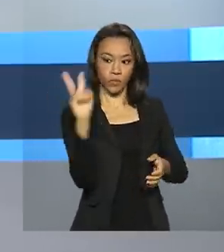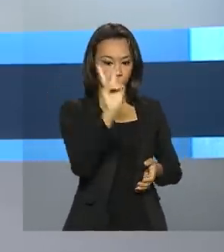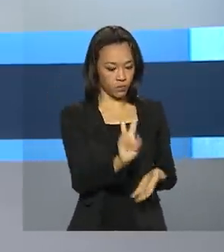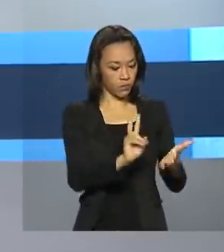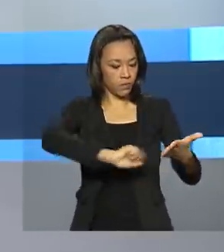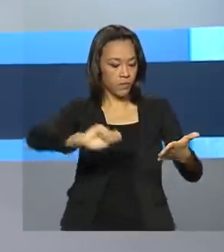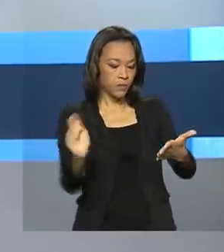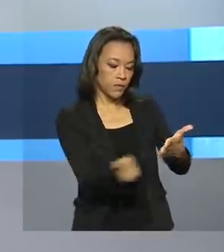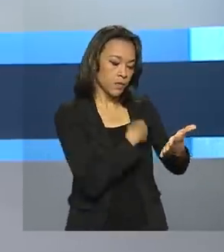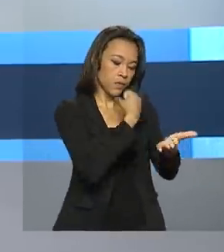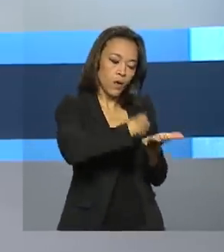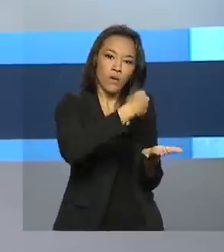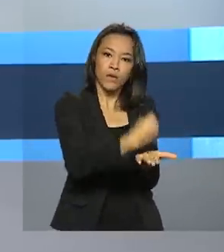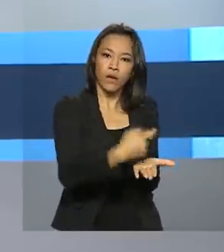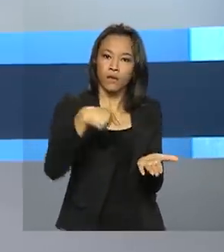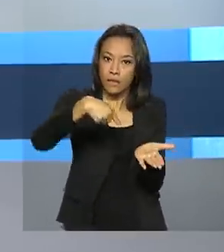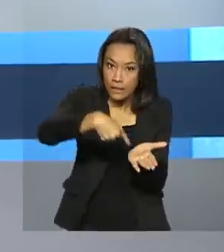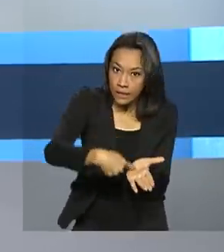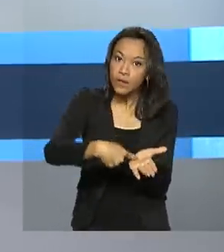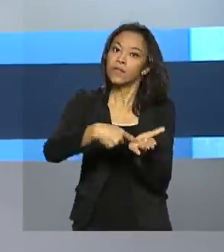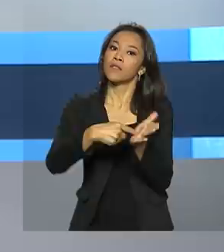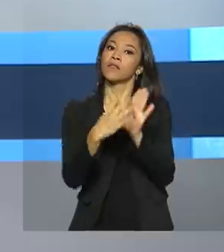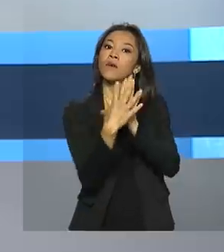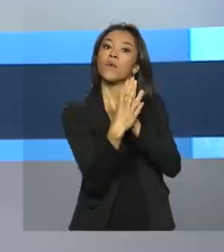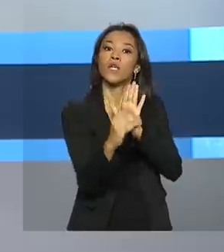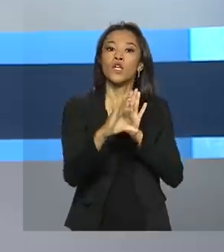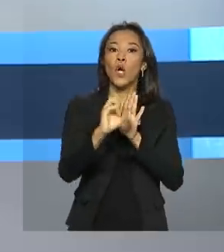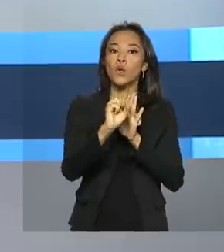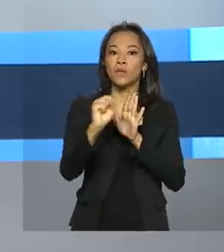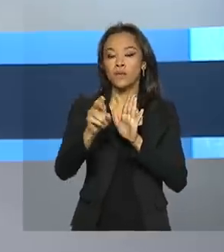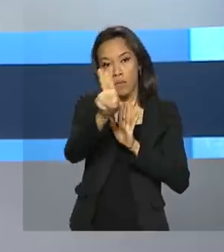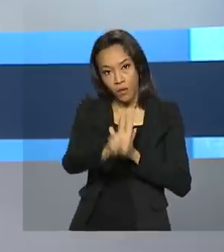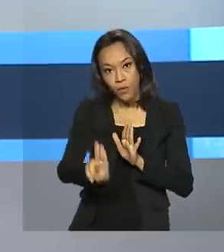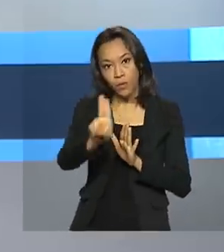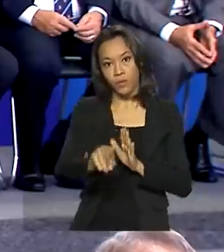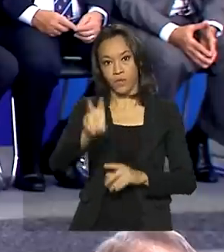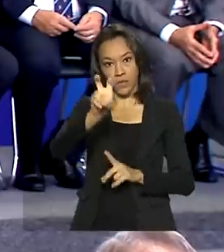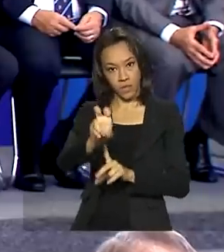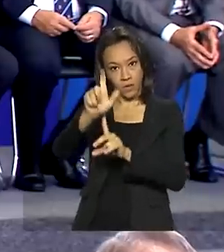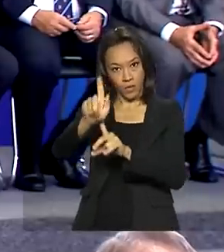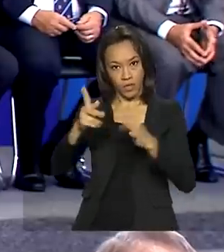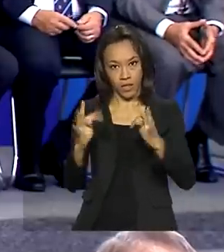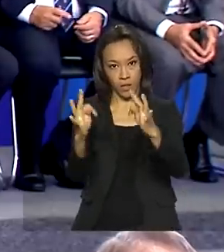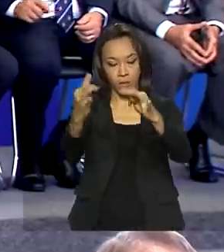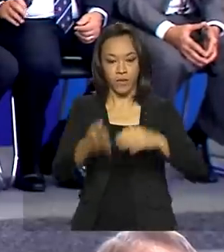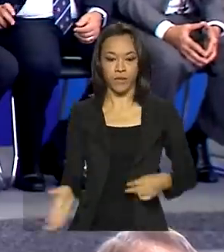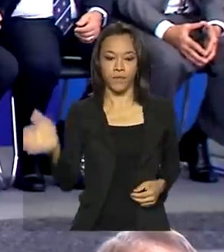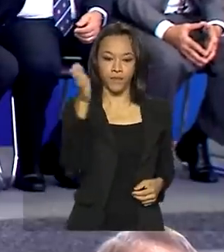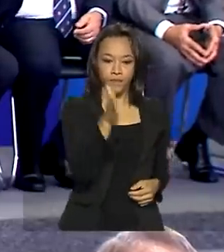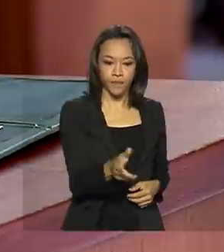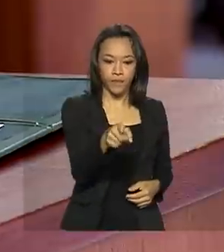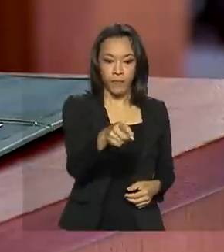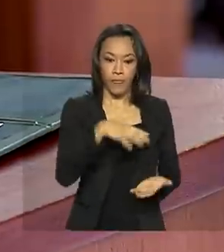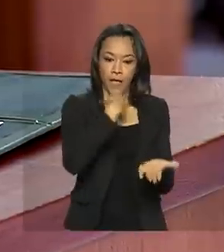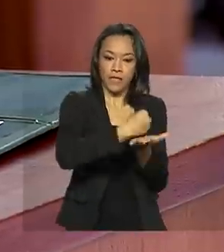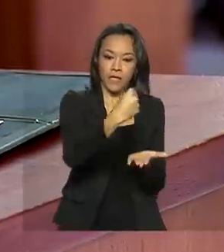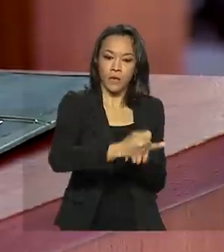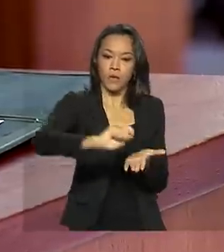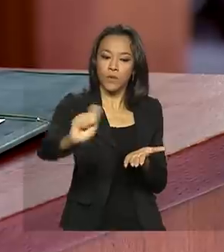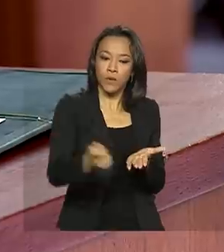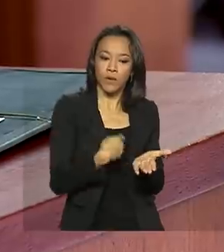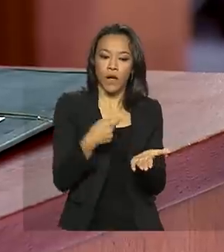contratos que formalizam a concessão de uso da tecnologia 5G. A assinatura dos contratos